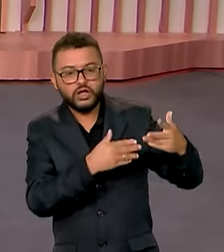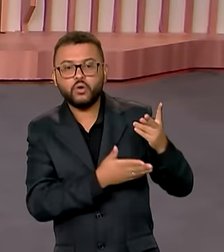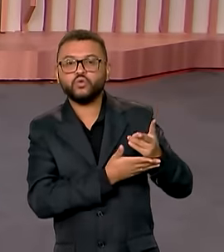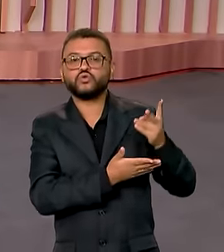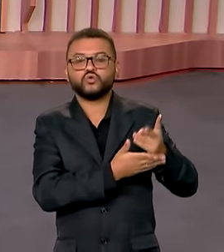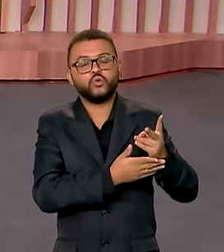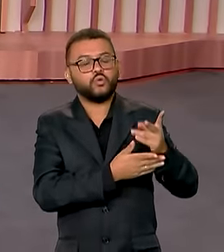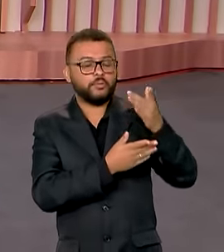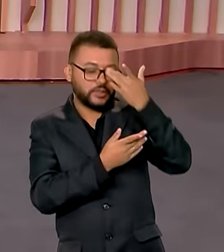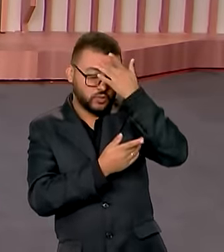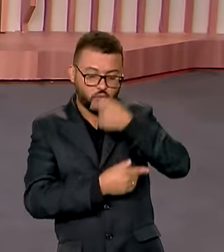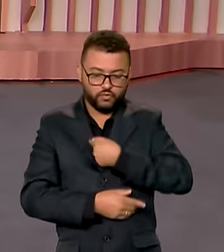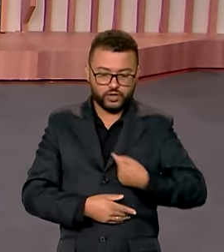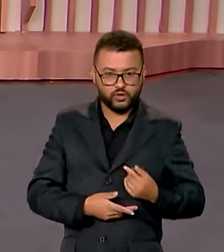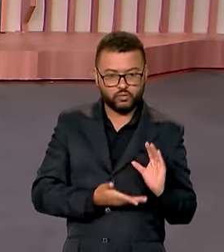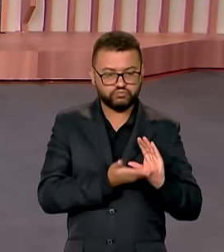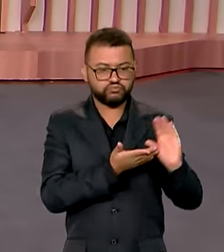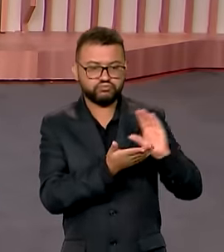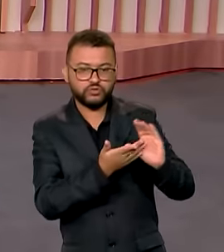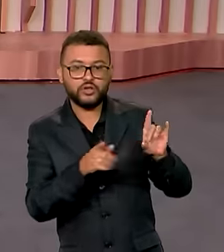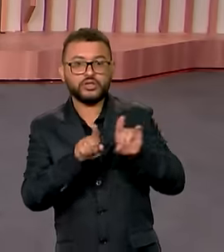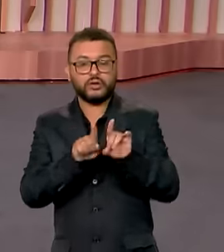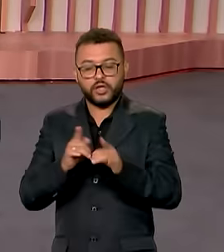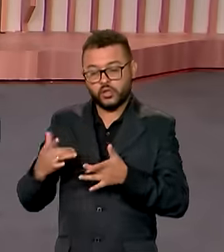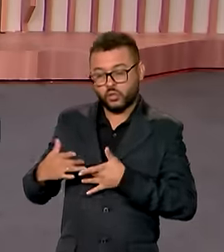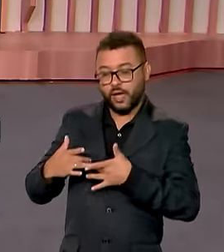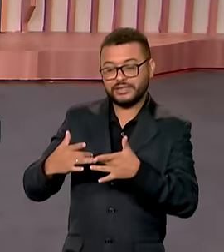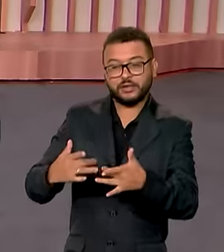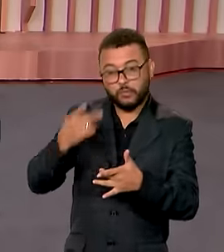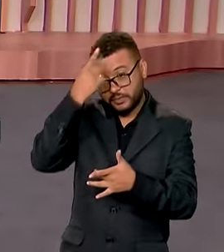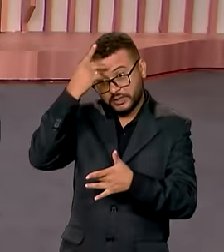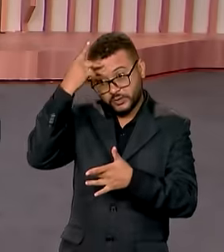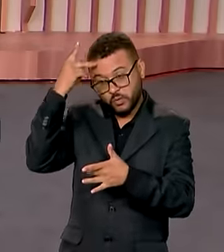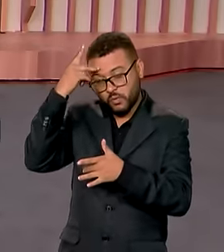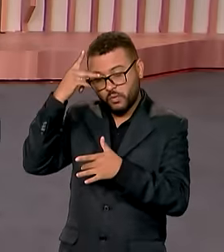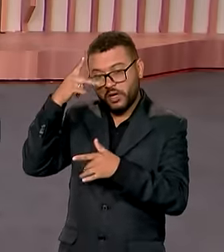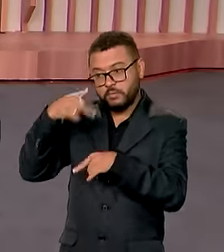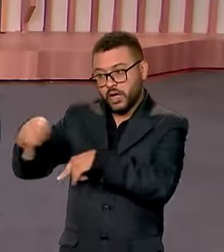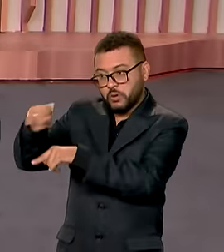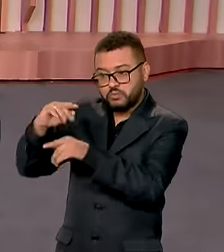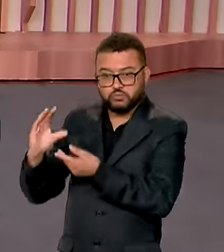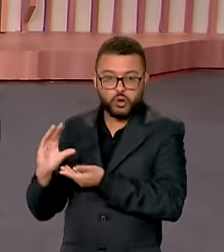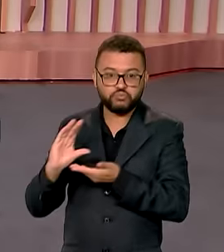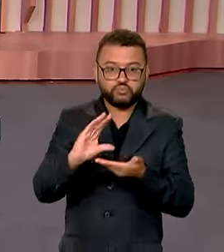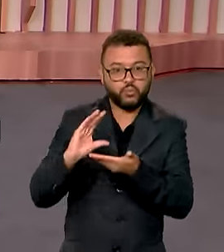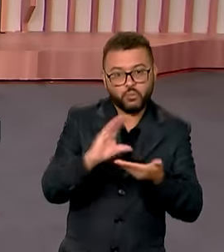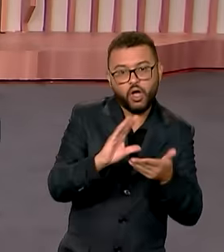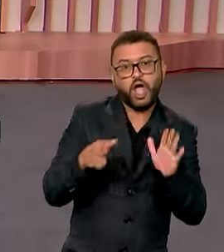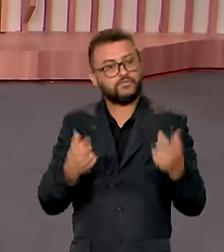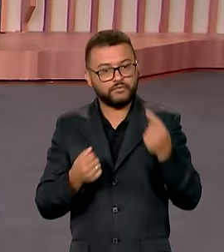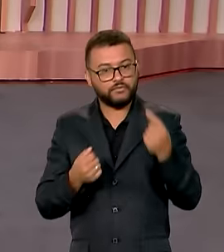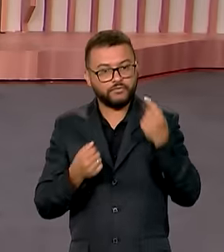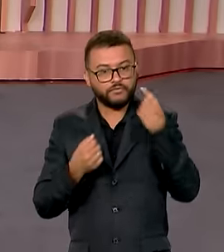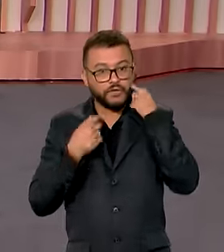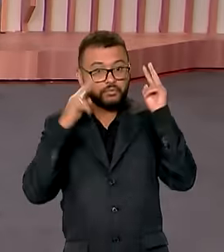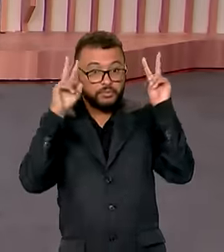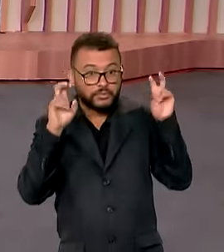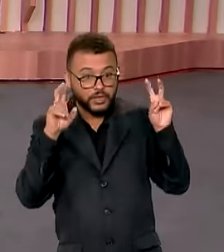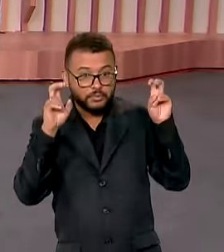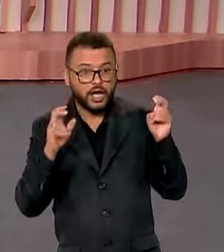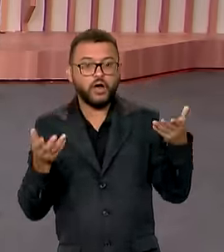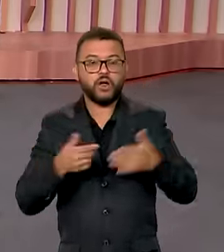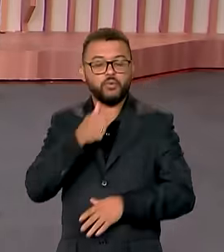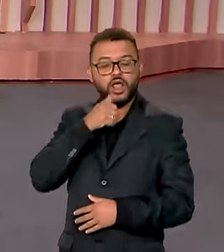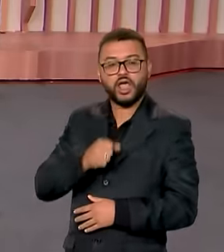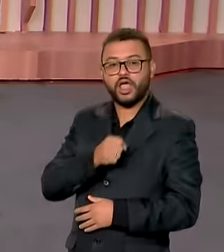ajuda do governo federal e também doações vindas de vários países. E sobre esse assunto, nós voltamos então com a